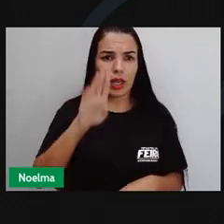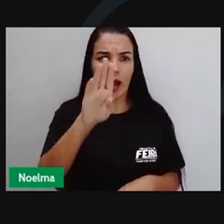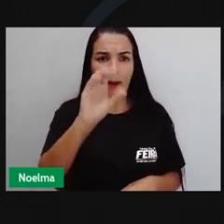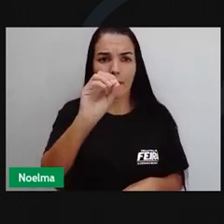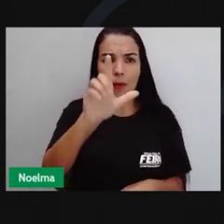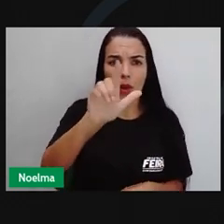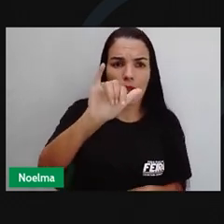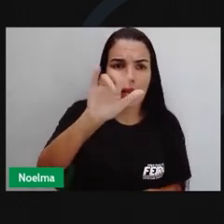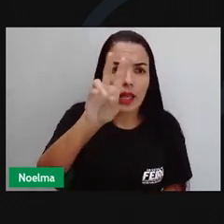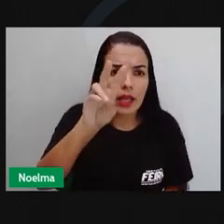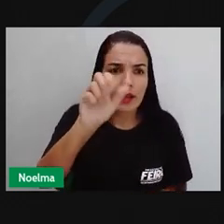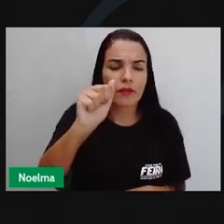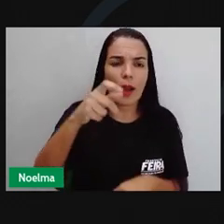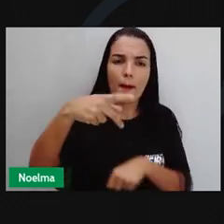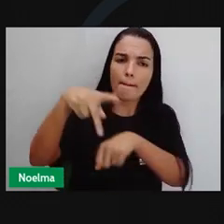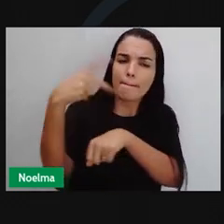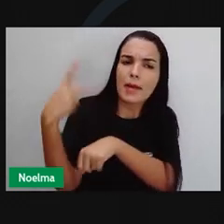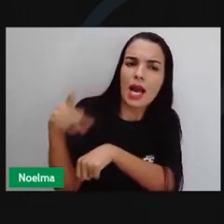Peru e Paraguai.